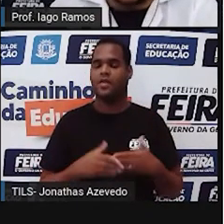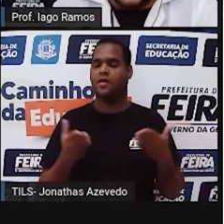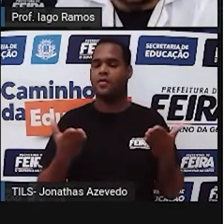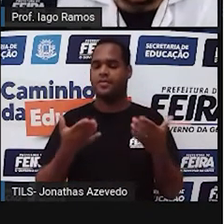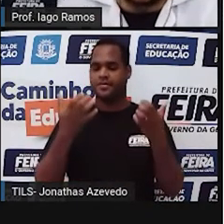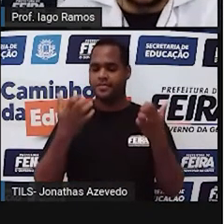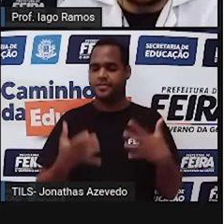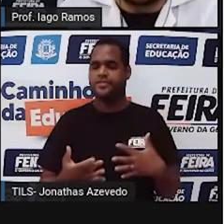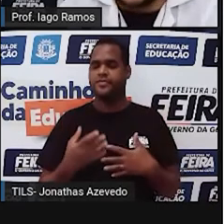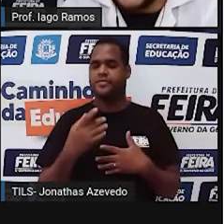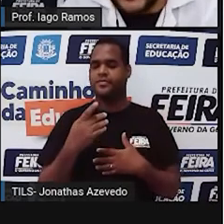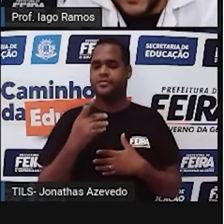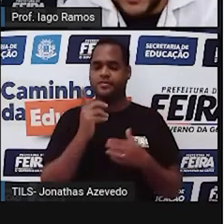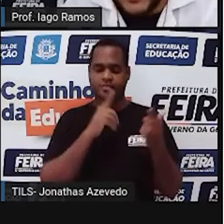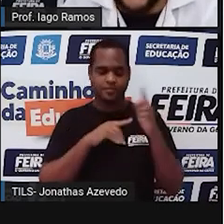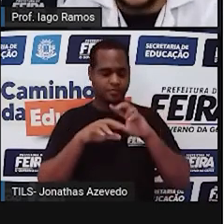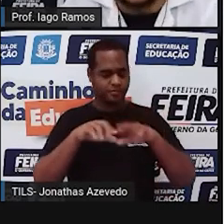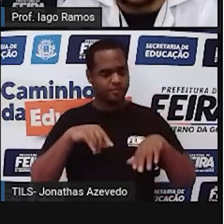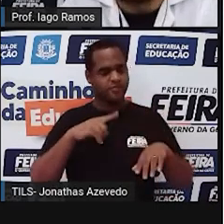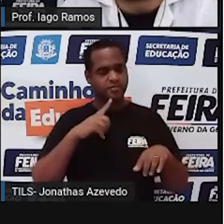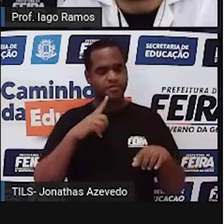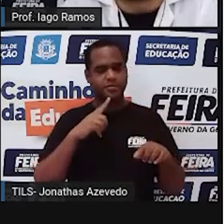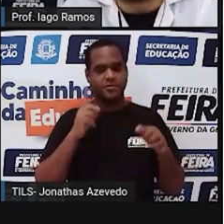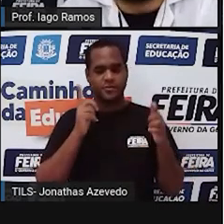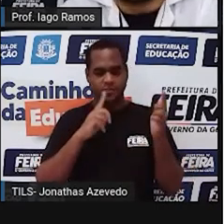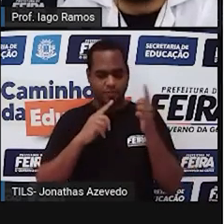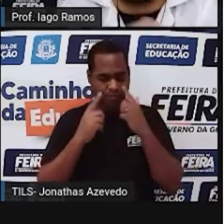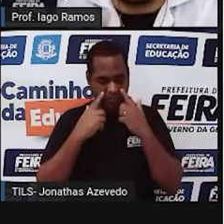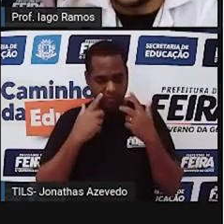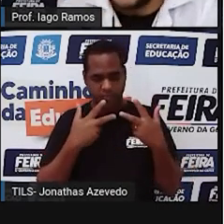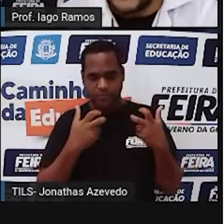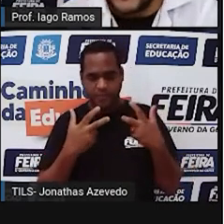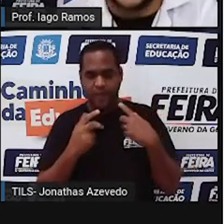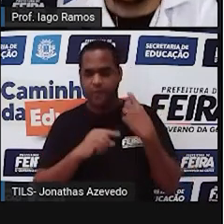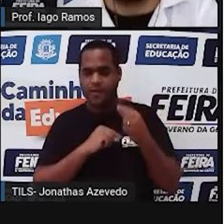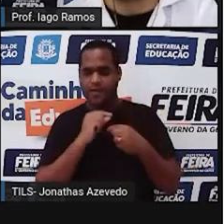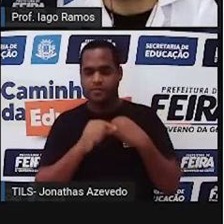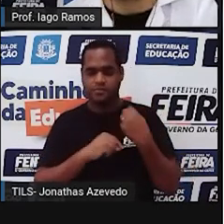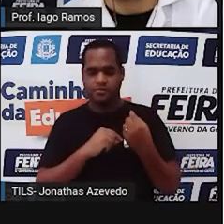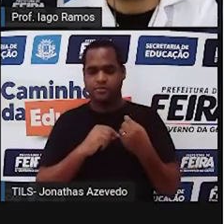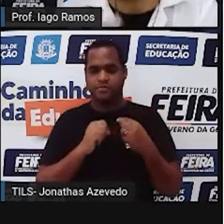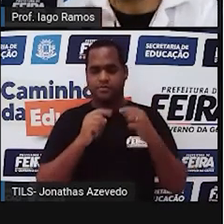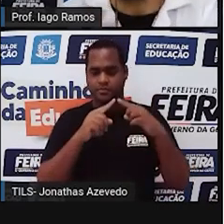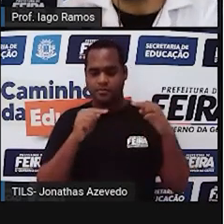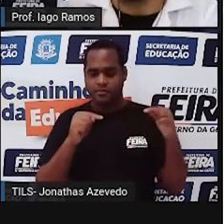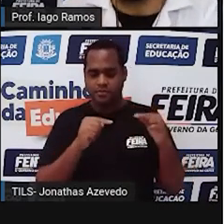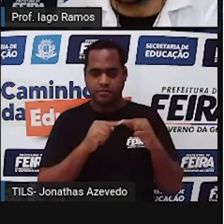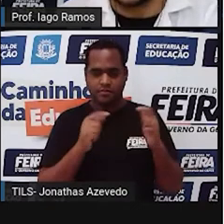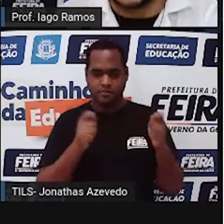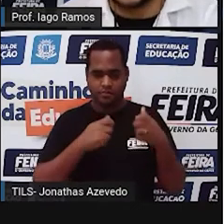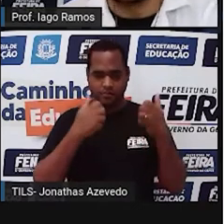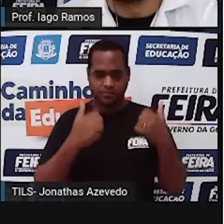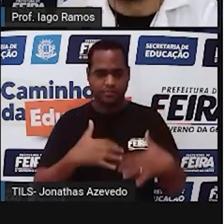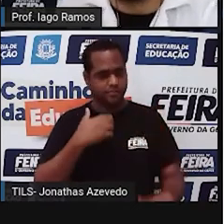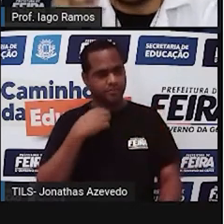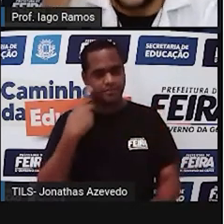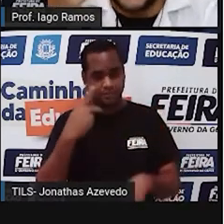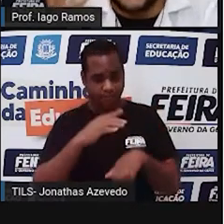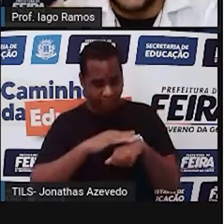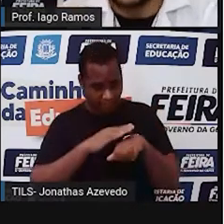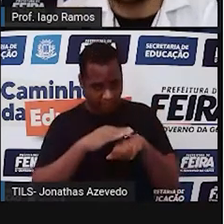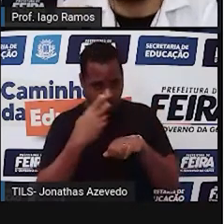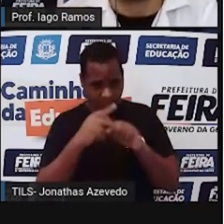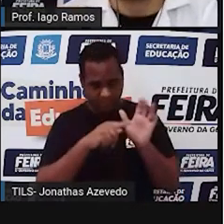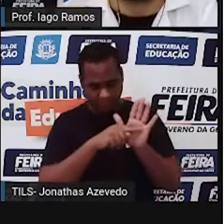até aqui, foram coisas que a gente já viu sobre triângulos. Agora, a gente vai fazer uma investigaçãozinha para